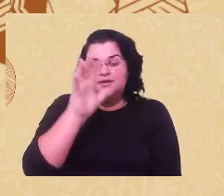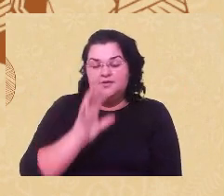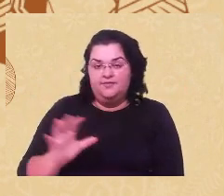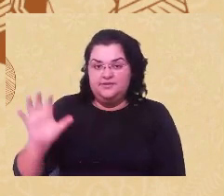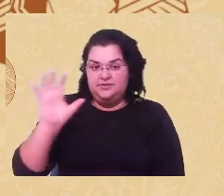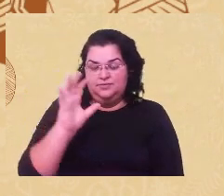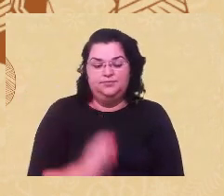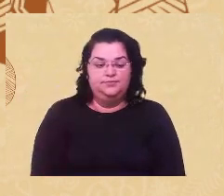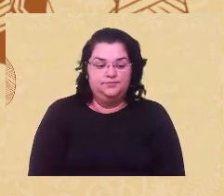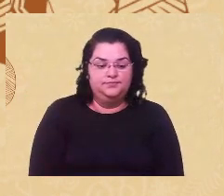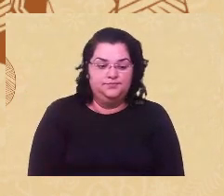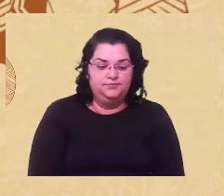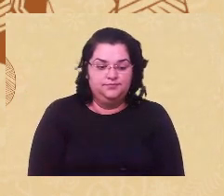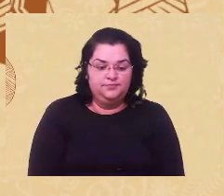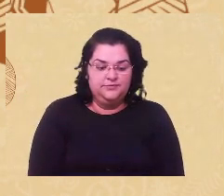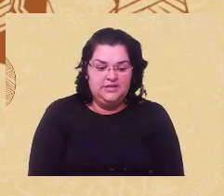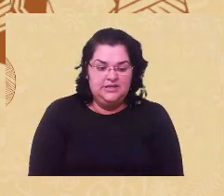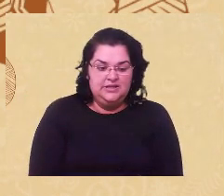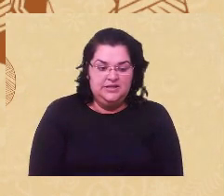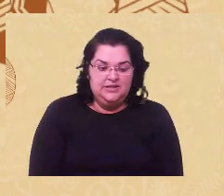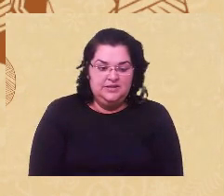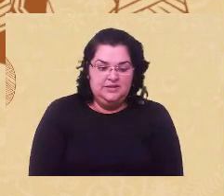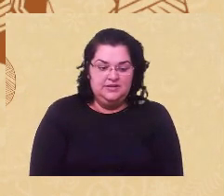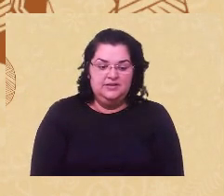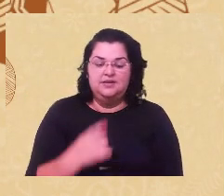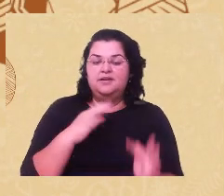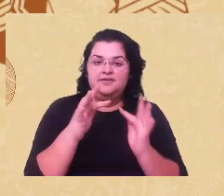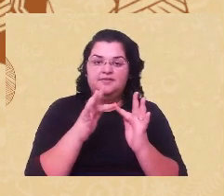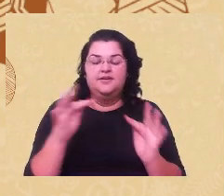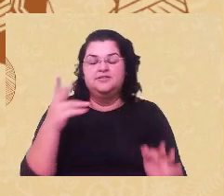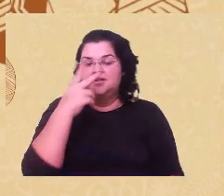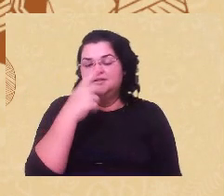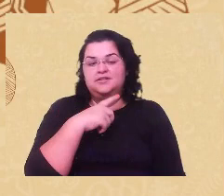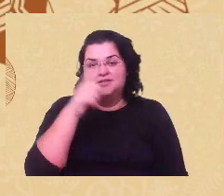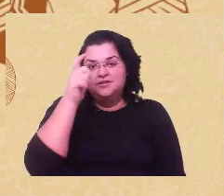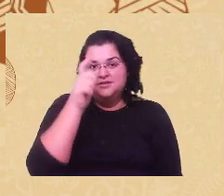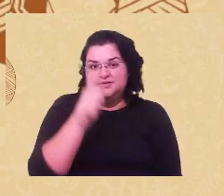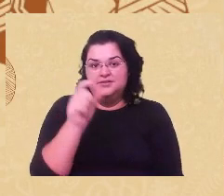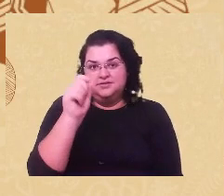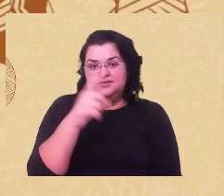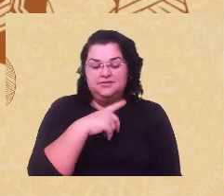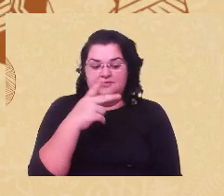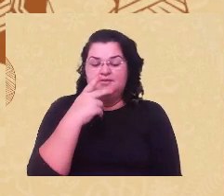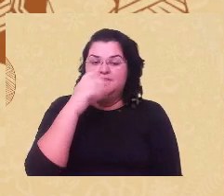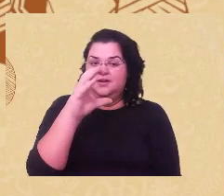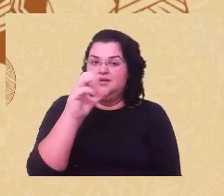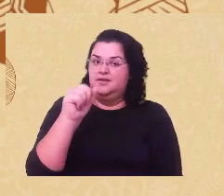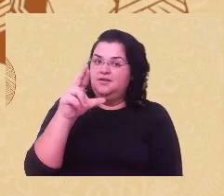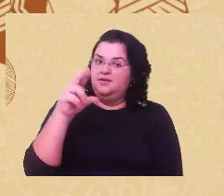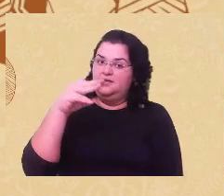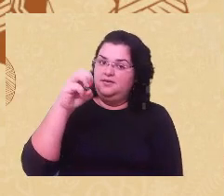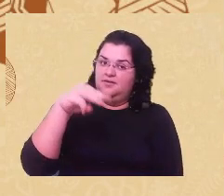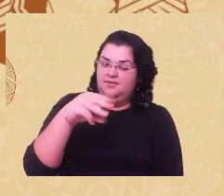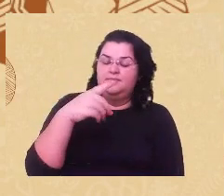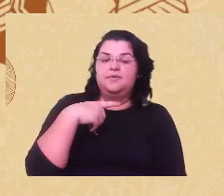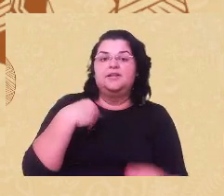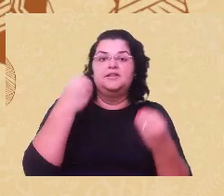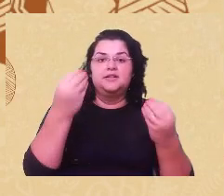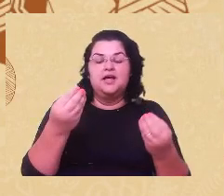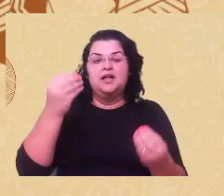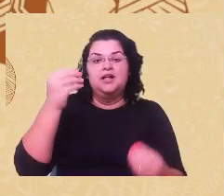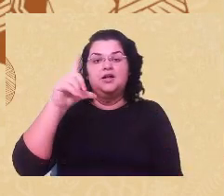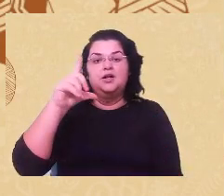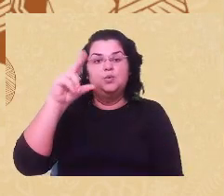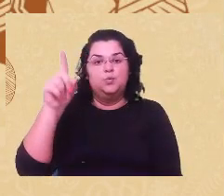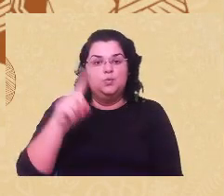E aí tem uma frase que eu acho bem interessante para ilustrar o que eu dizendo, que é da Carbe, quando ela diz dar à luz sem ser livre ao herdeiro da